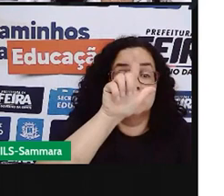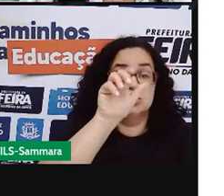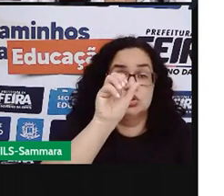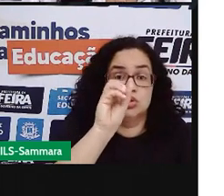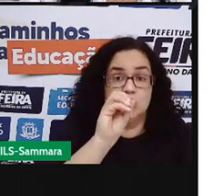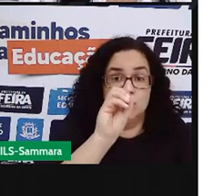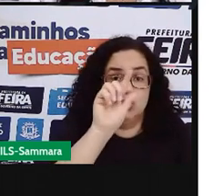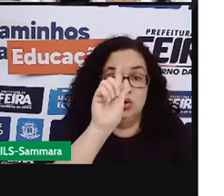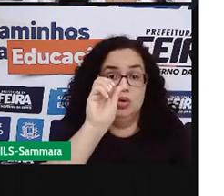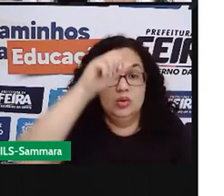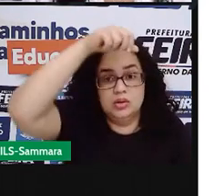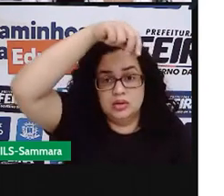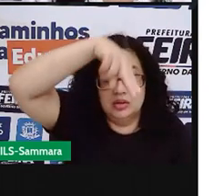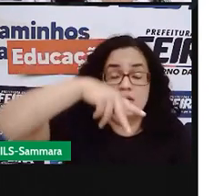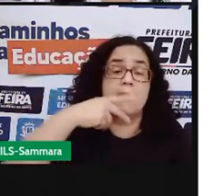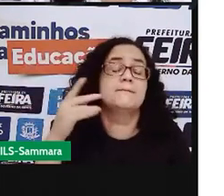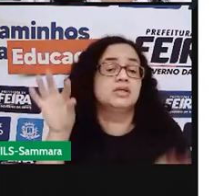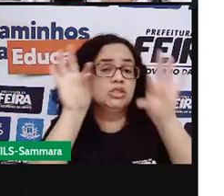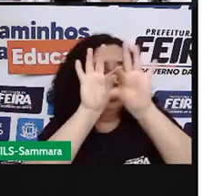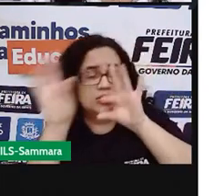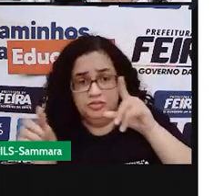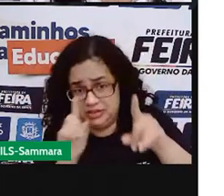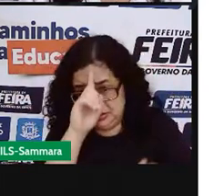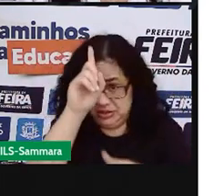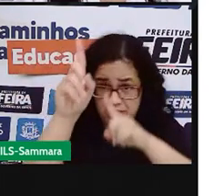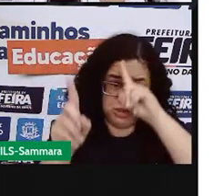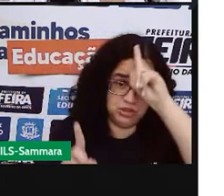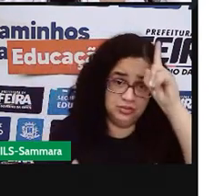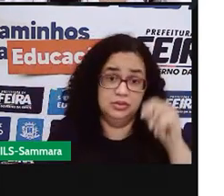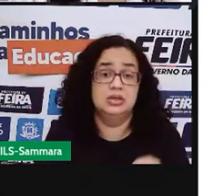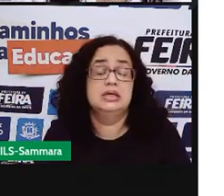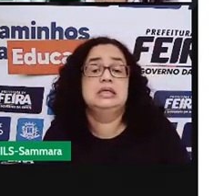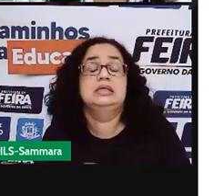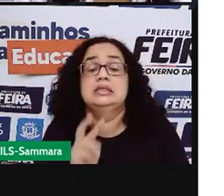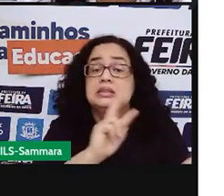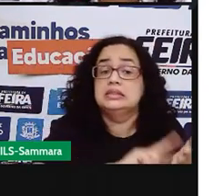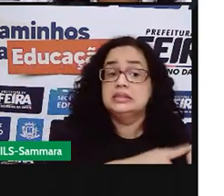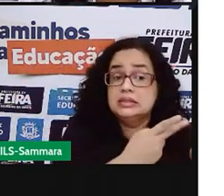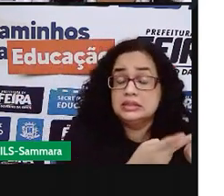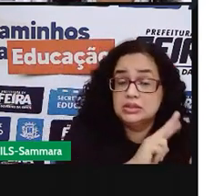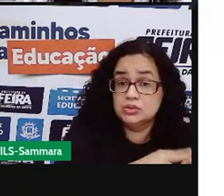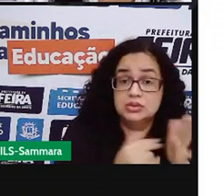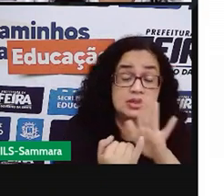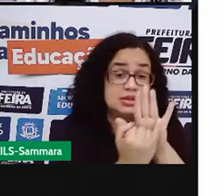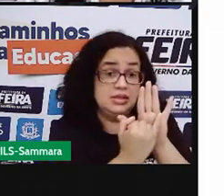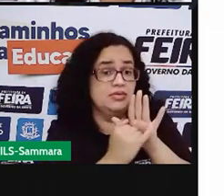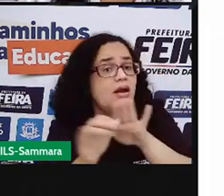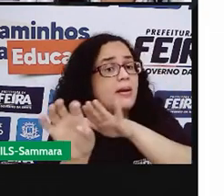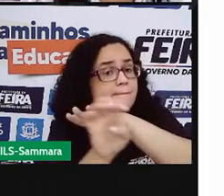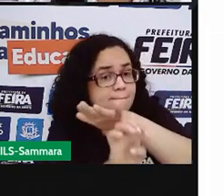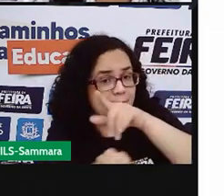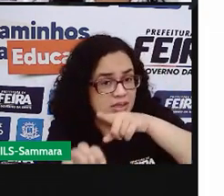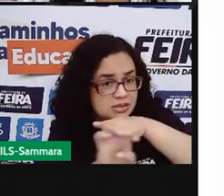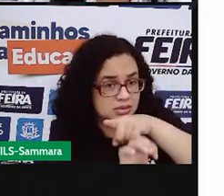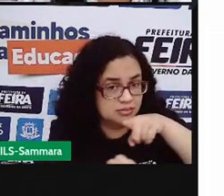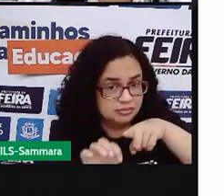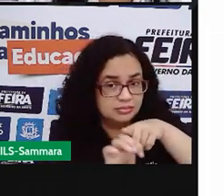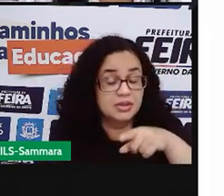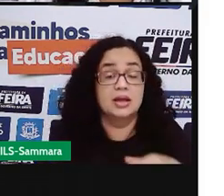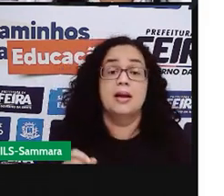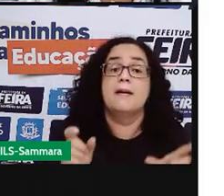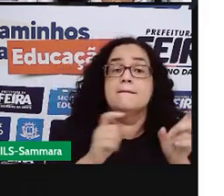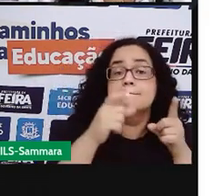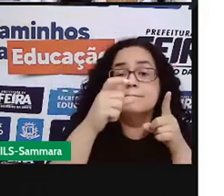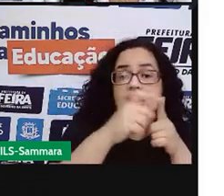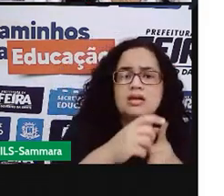é mais que uma frase criativa. Traduz a identidade da empresa em poucas